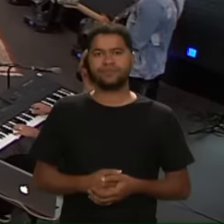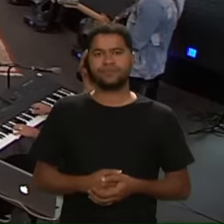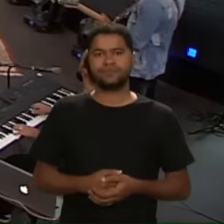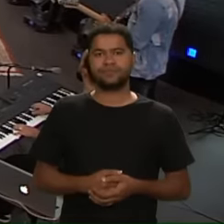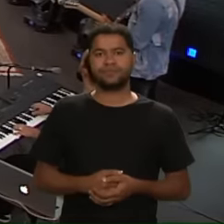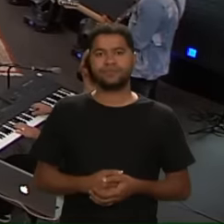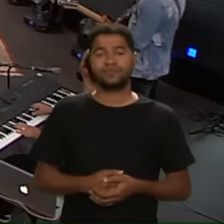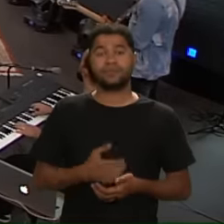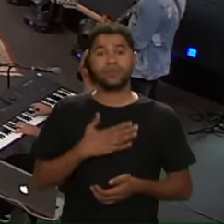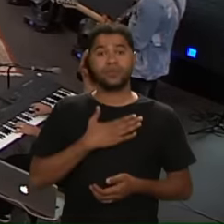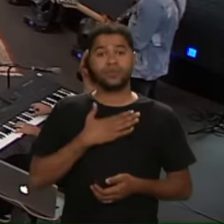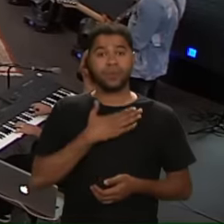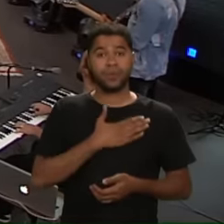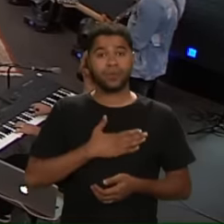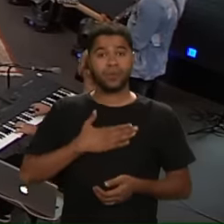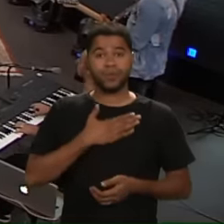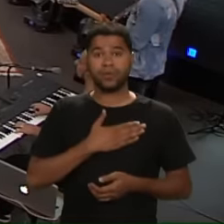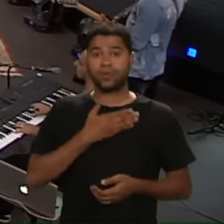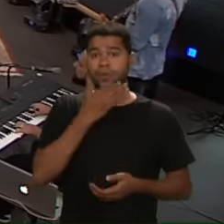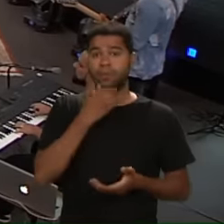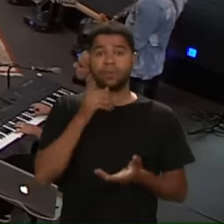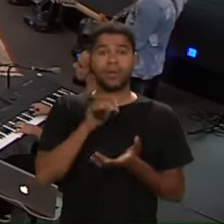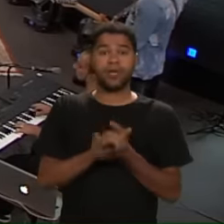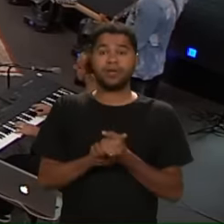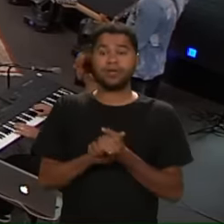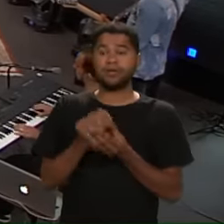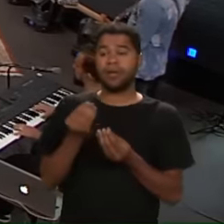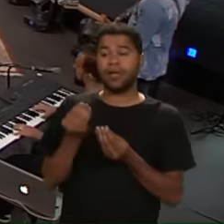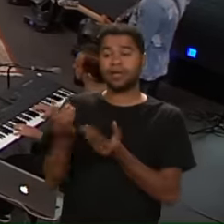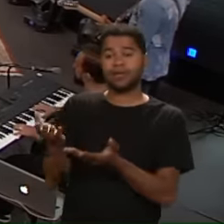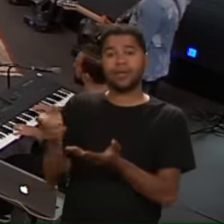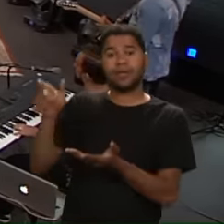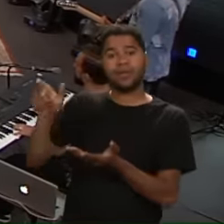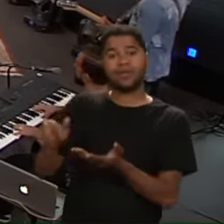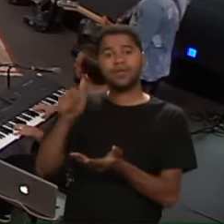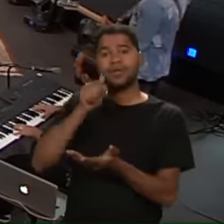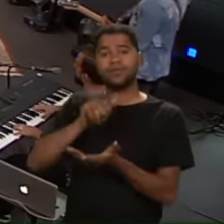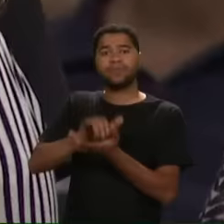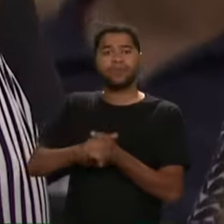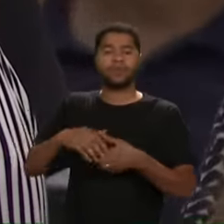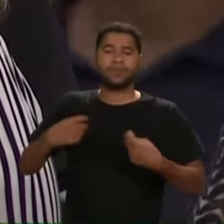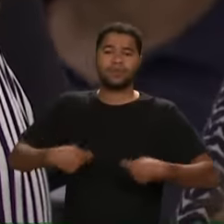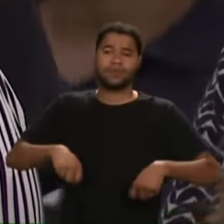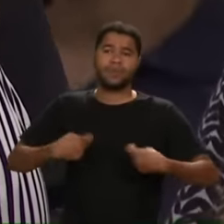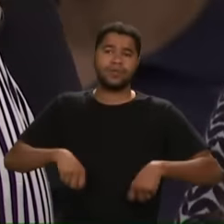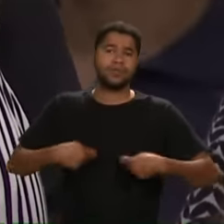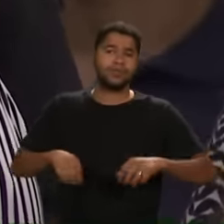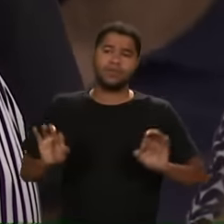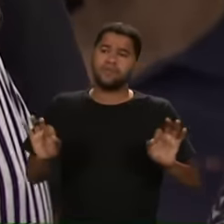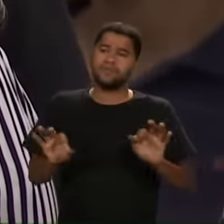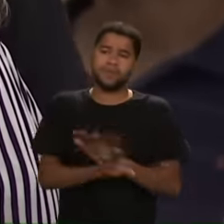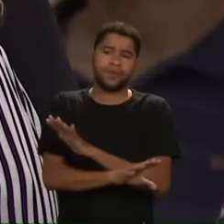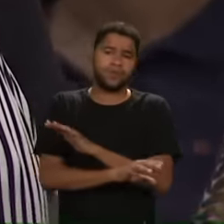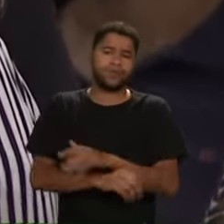O meu prazer Como marido É satisfazer Os desejos Da Renata Só isso